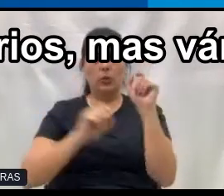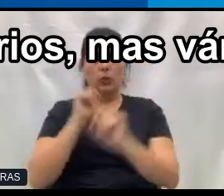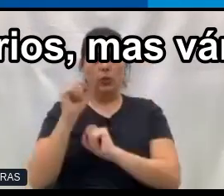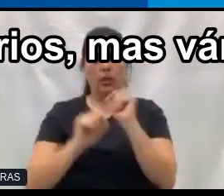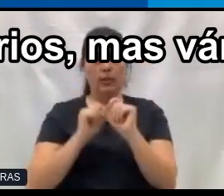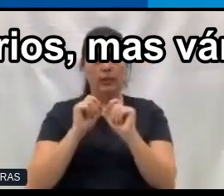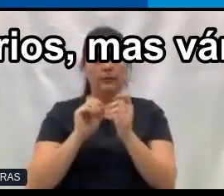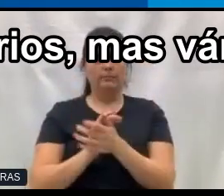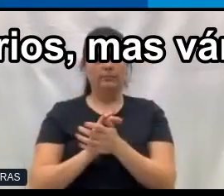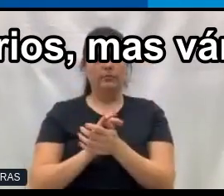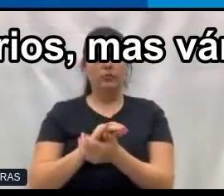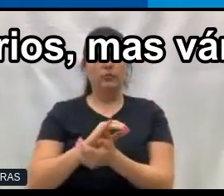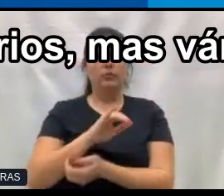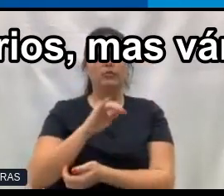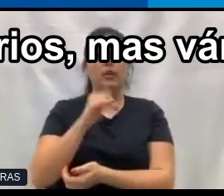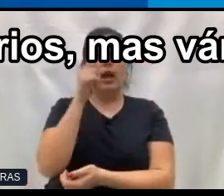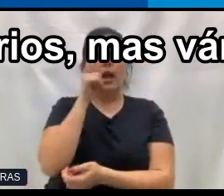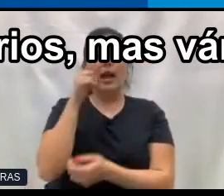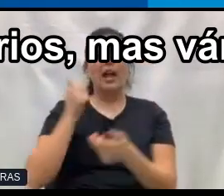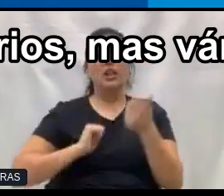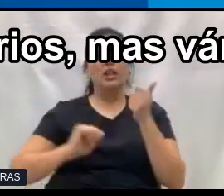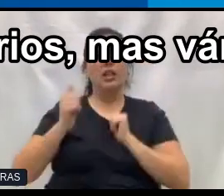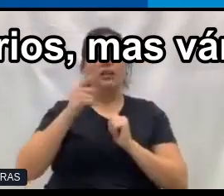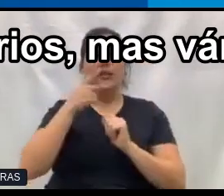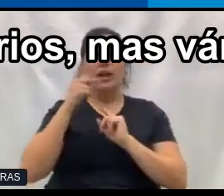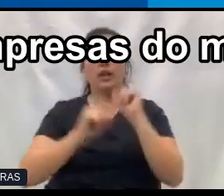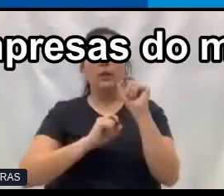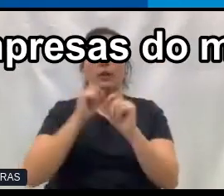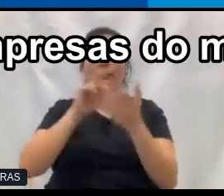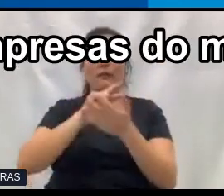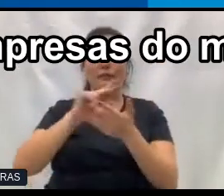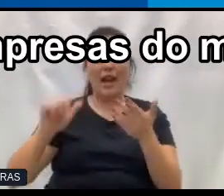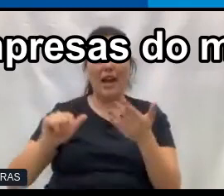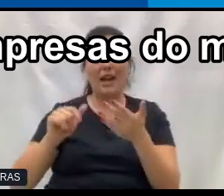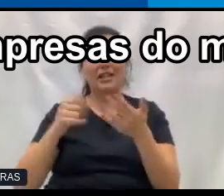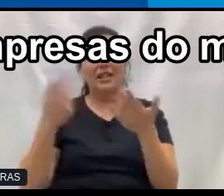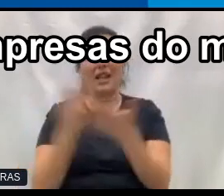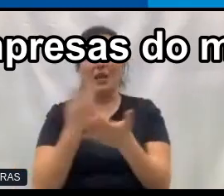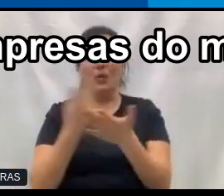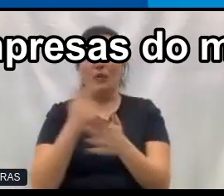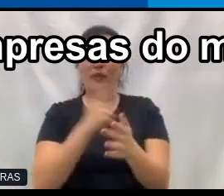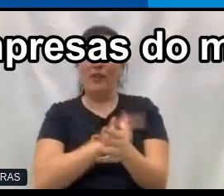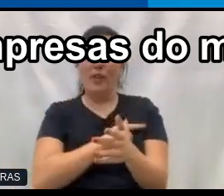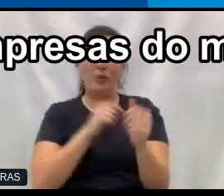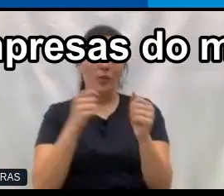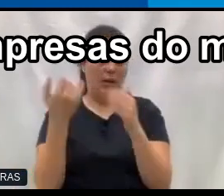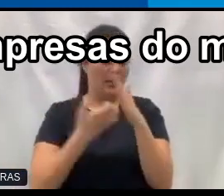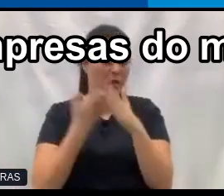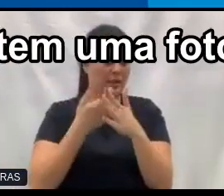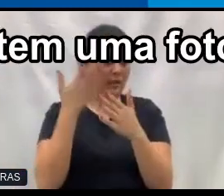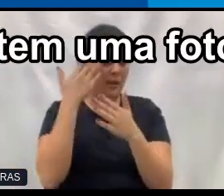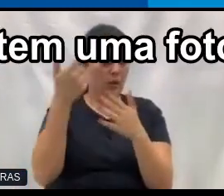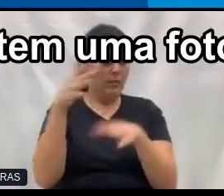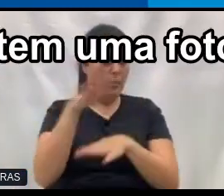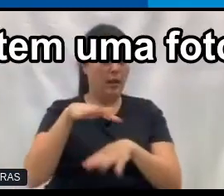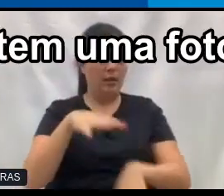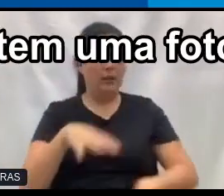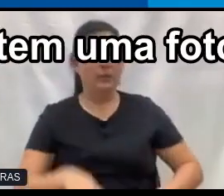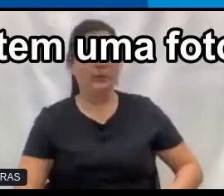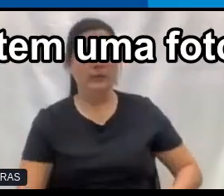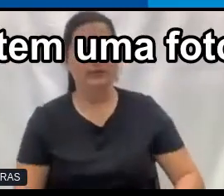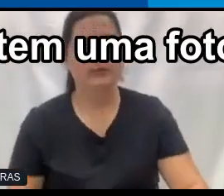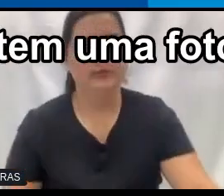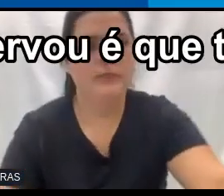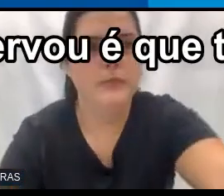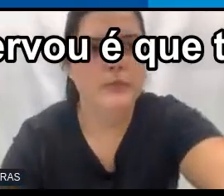que a Joie Bolani, ela fala sobre vários, mas vários erros feios cometidos por grandes empresas do mercado. Ali, até no